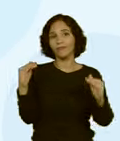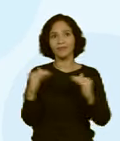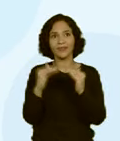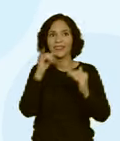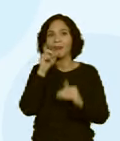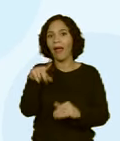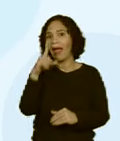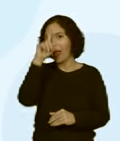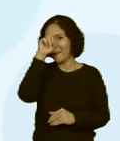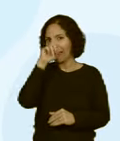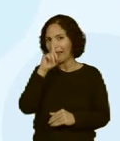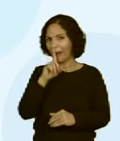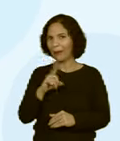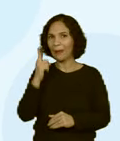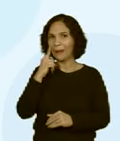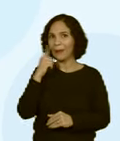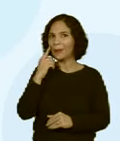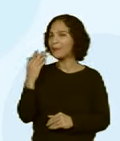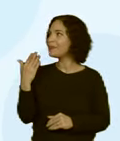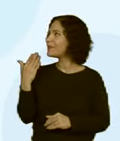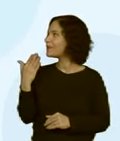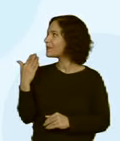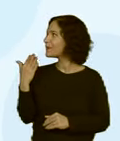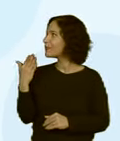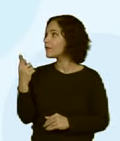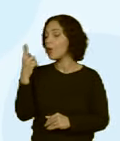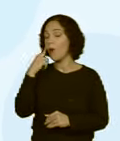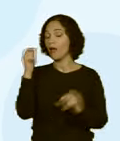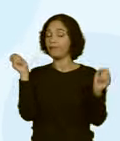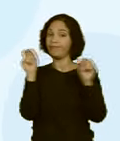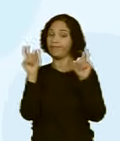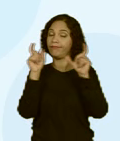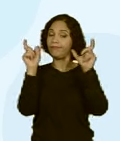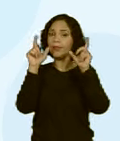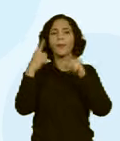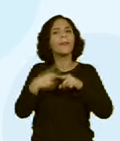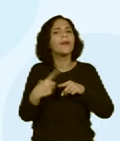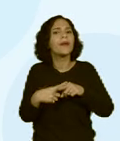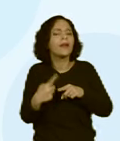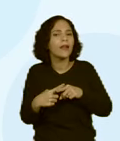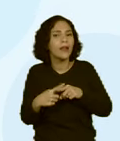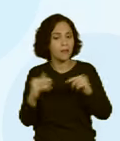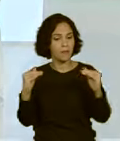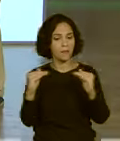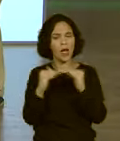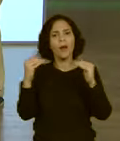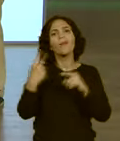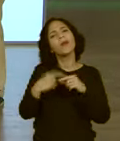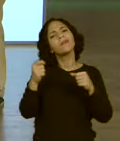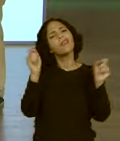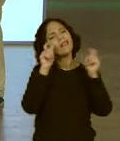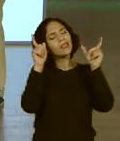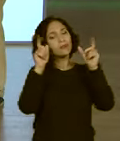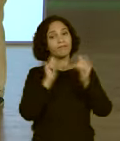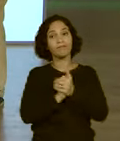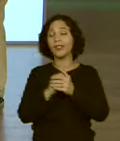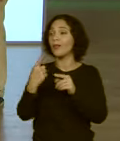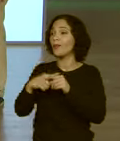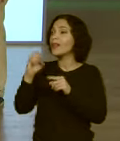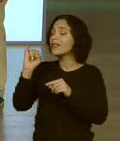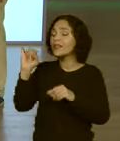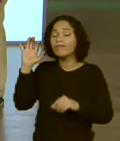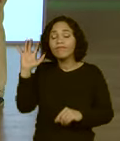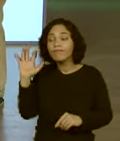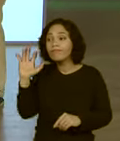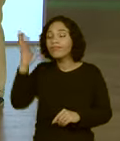luz amarela, que é, olha, atenção. Atenção, porque pode a gente tem que ter atenção quando está no empate, professor? Se surgir